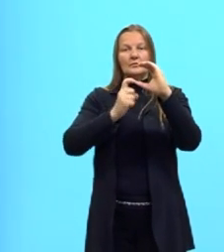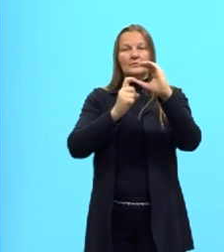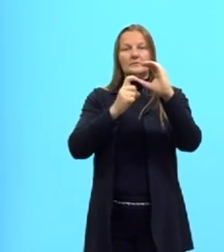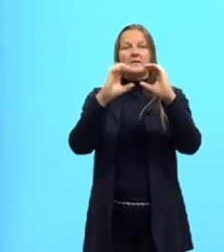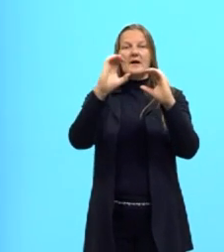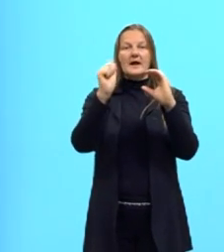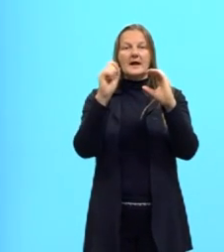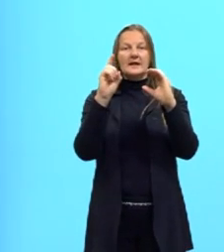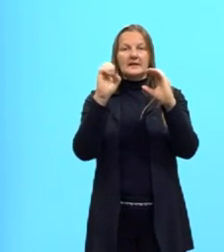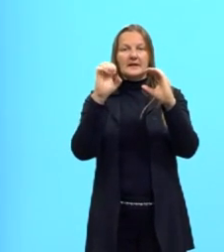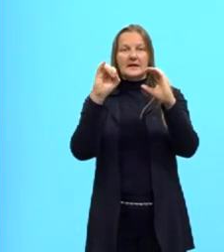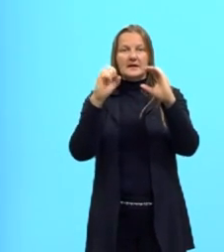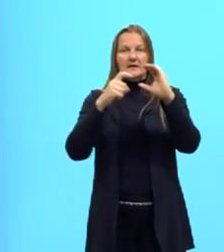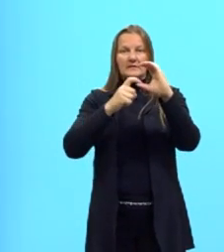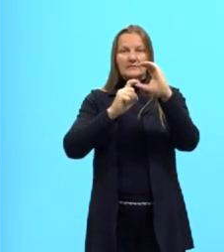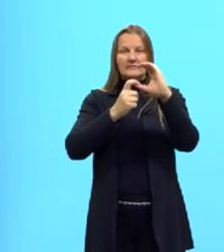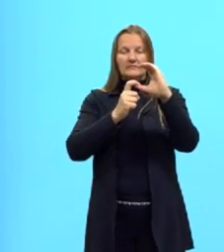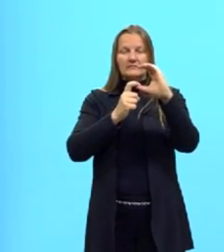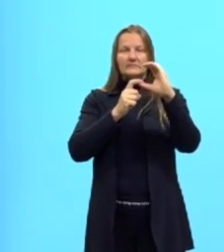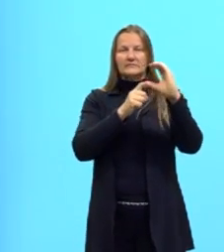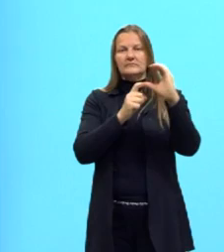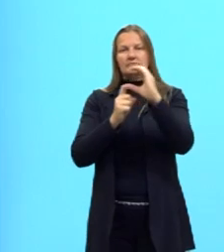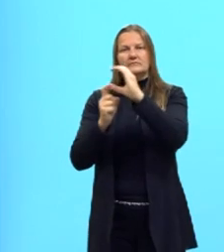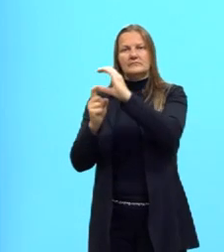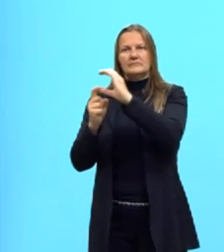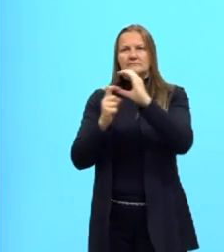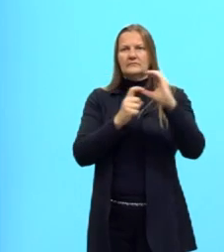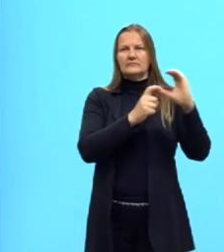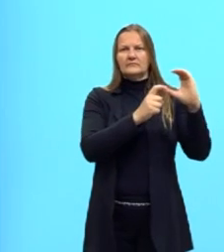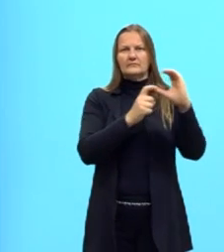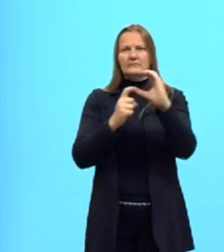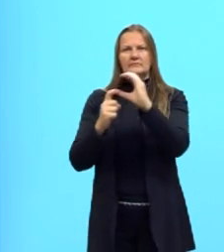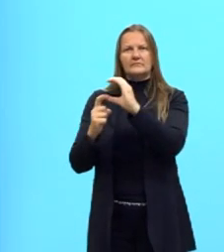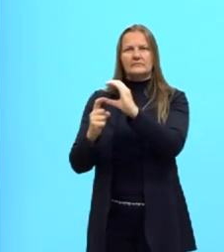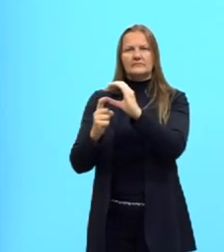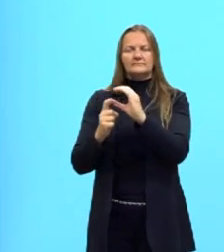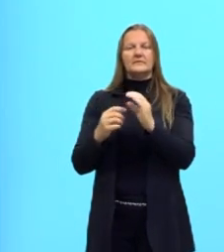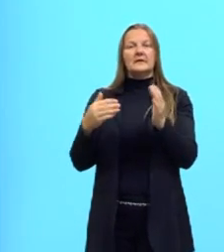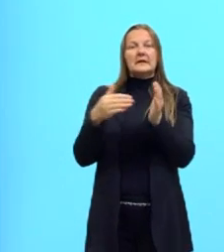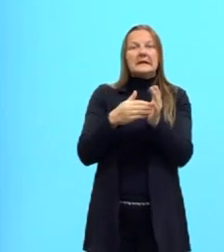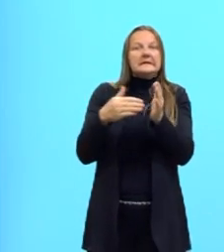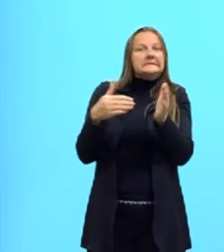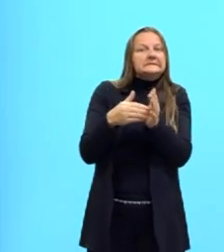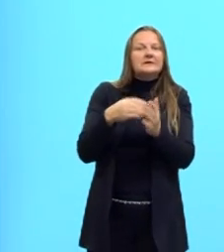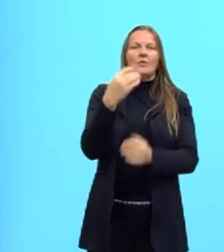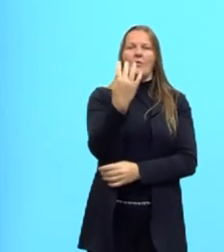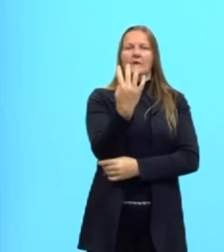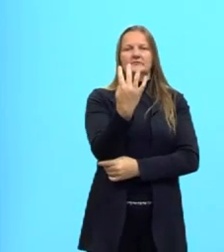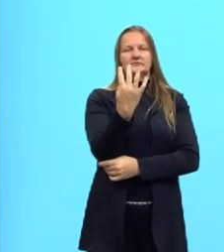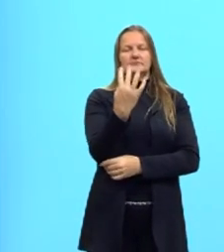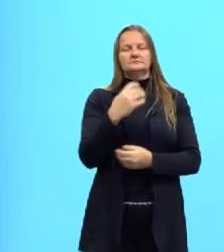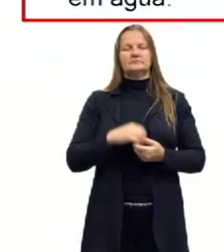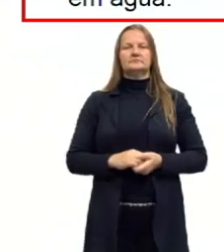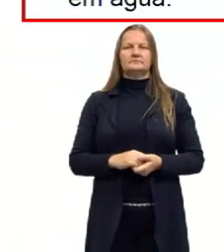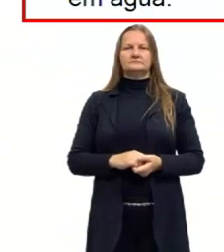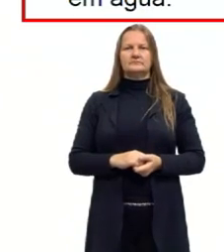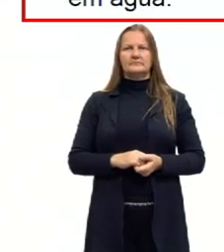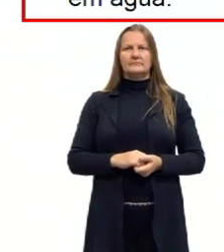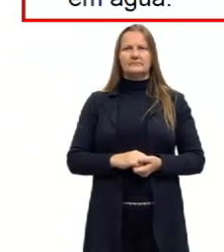grupo funcional na extremidade da cadeia, porque não tem como fazer mais do que quatro, tem que ter quatro ligações.